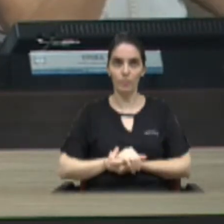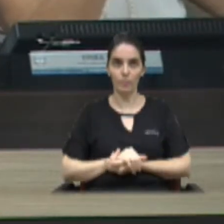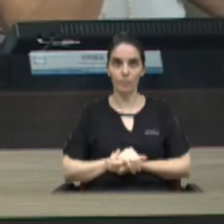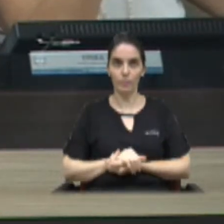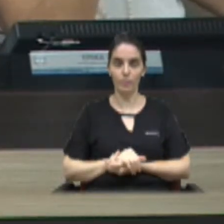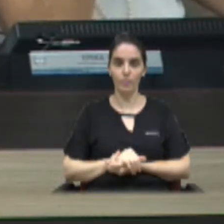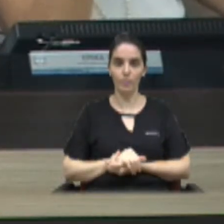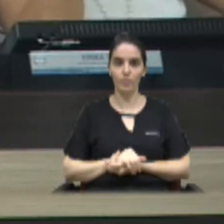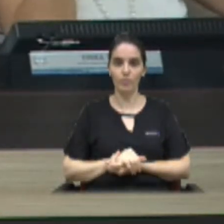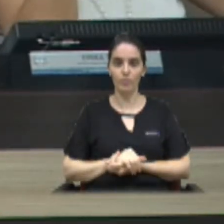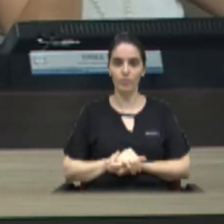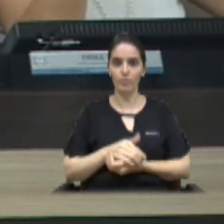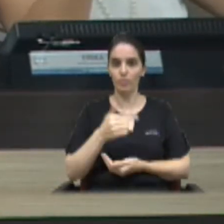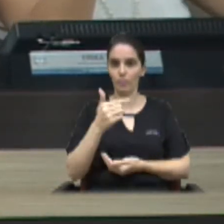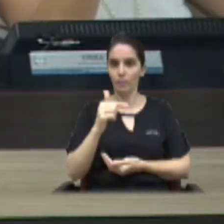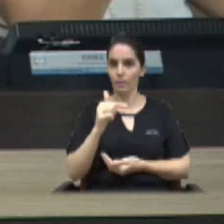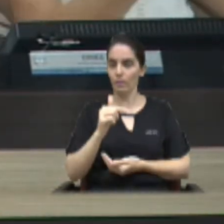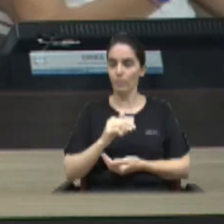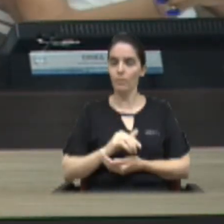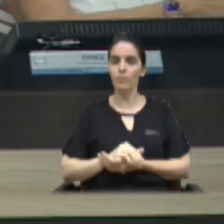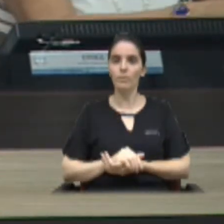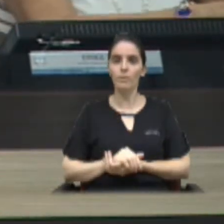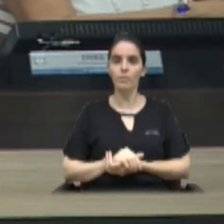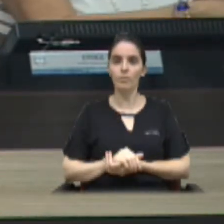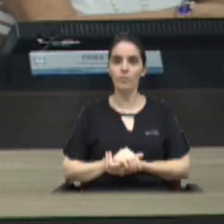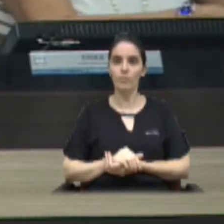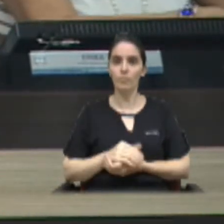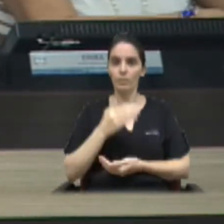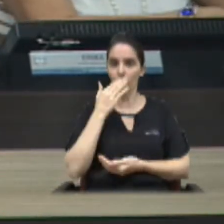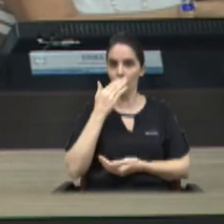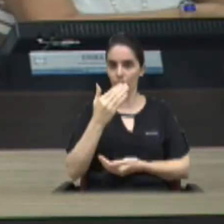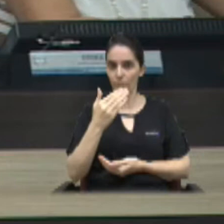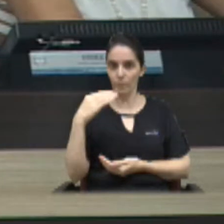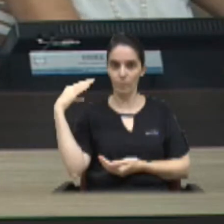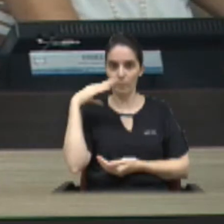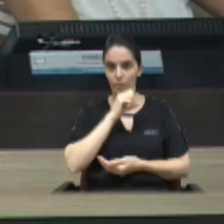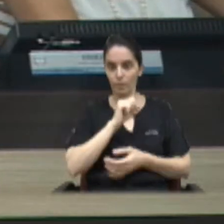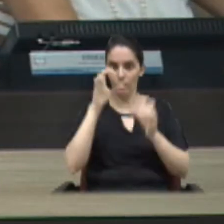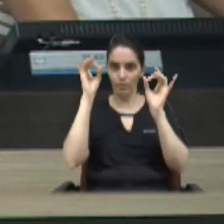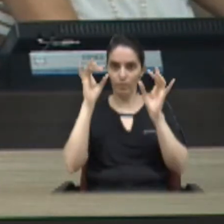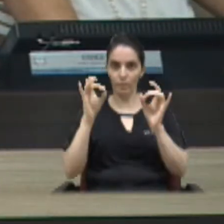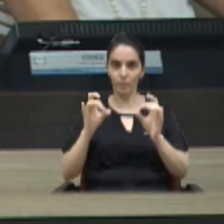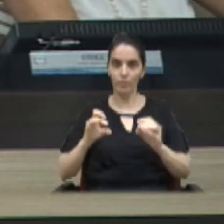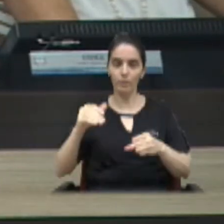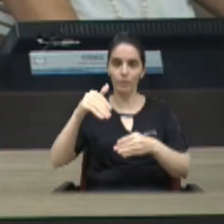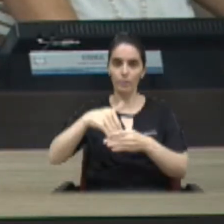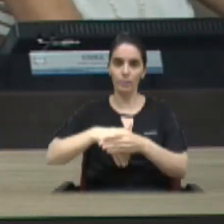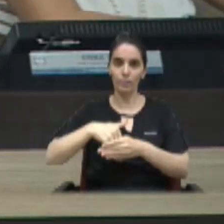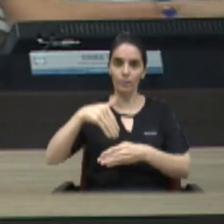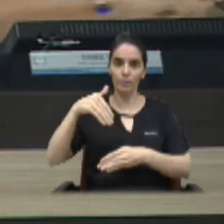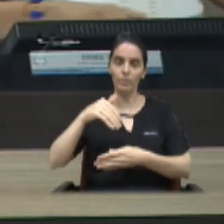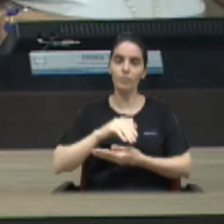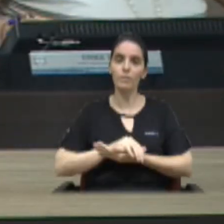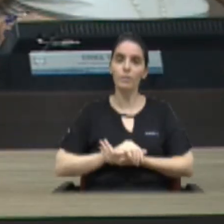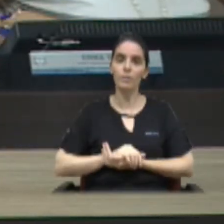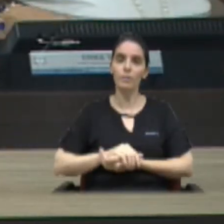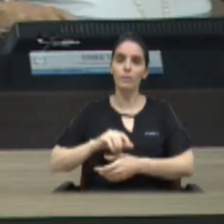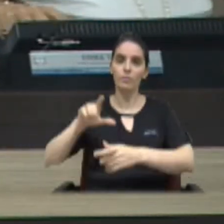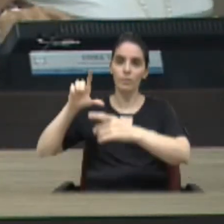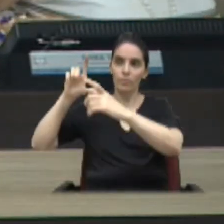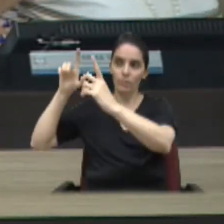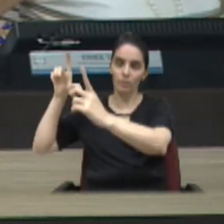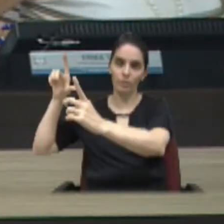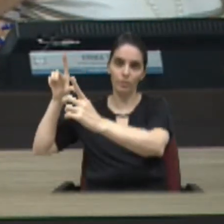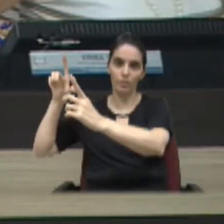não havendo encaminhamento de voto requerimento de urgência especial ele vai a votação e o painel de